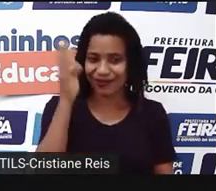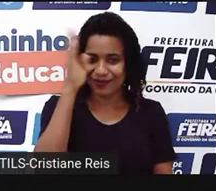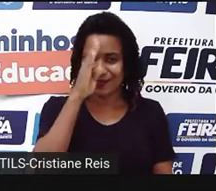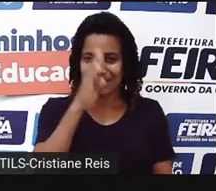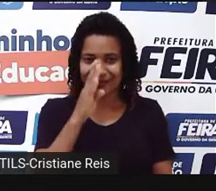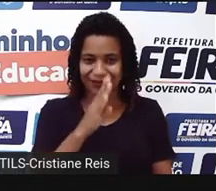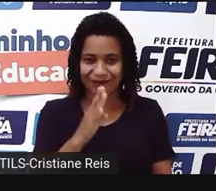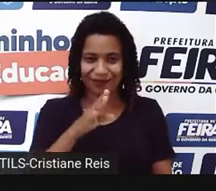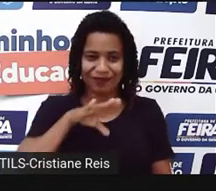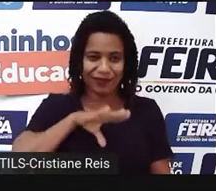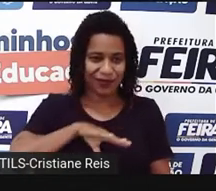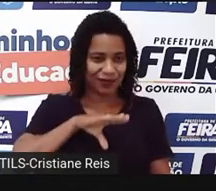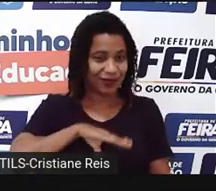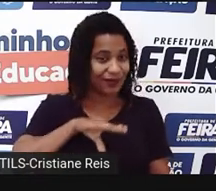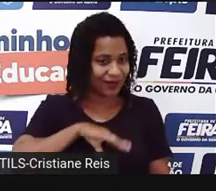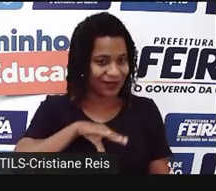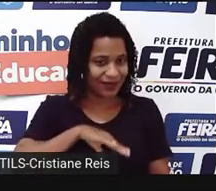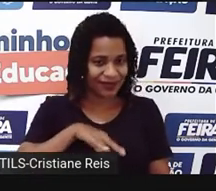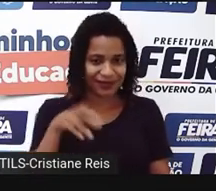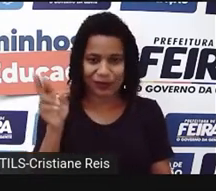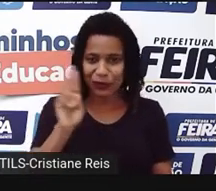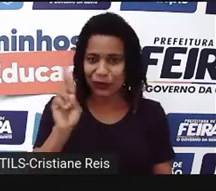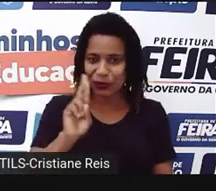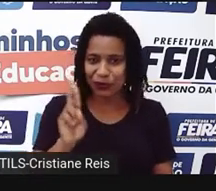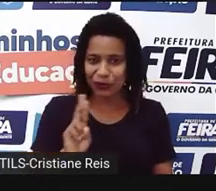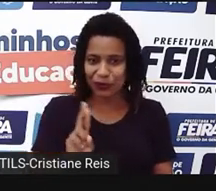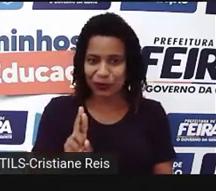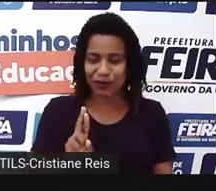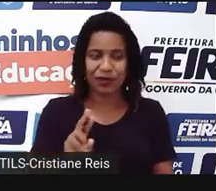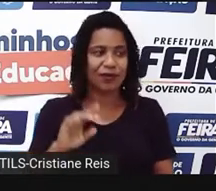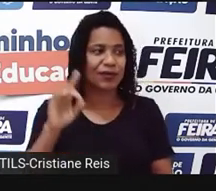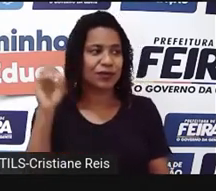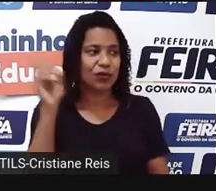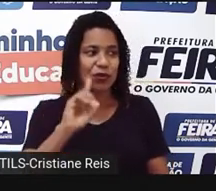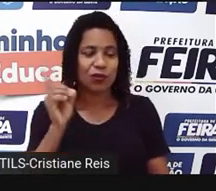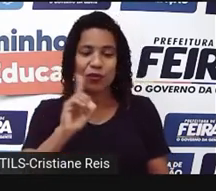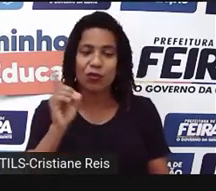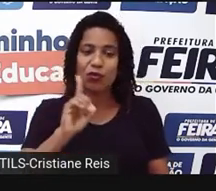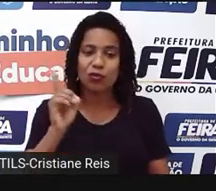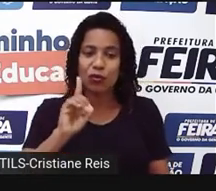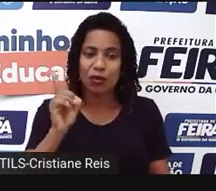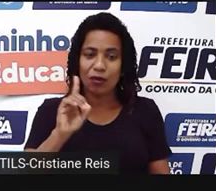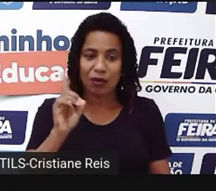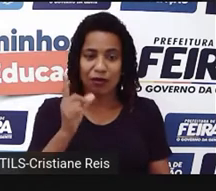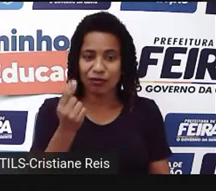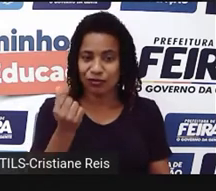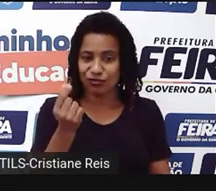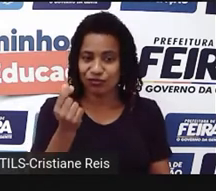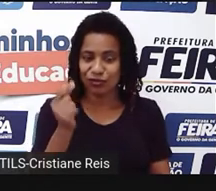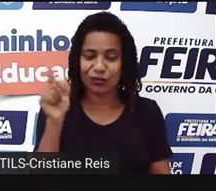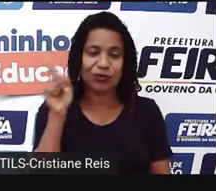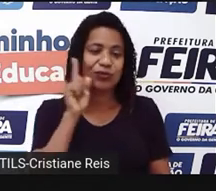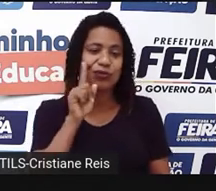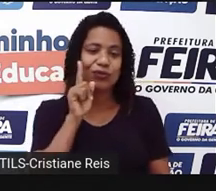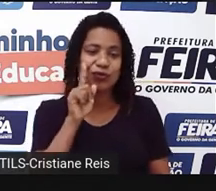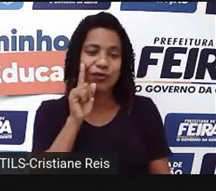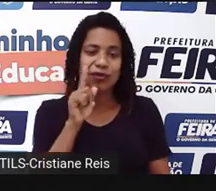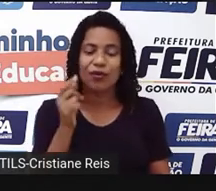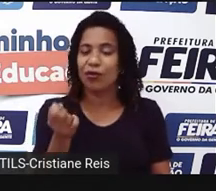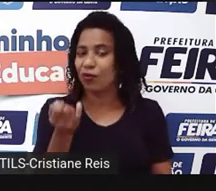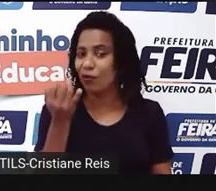para cada dólar, né? Então, nós teríamos que observar qual é a cotação do dólar do dia e